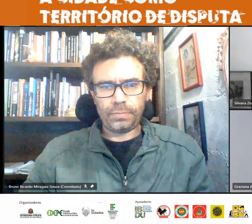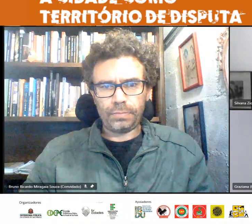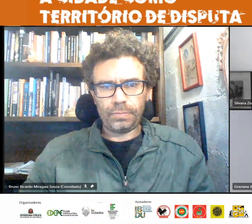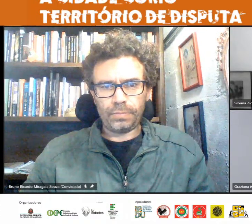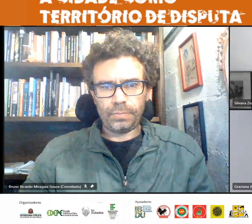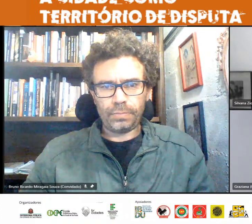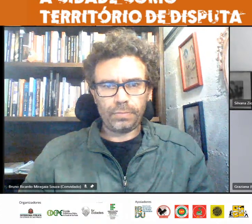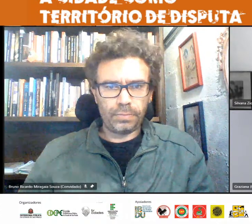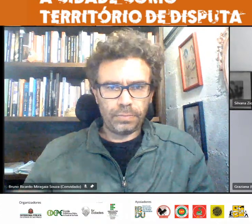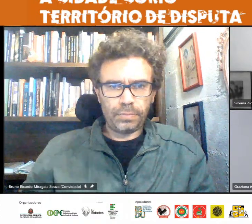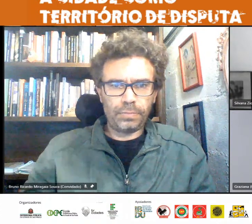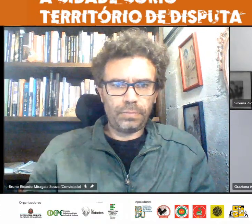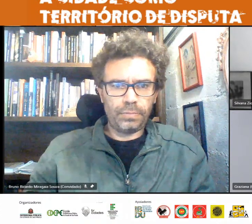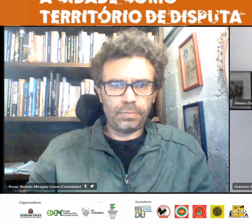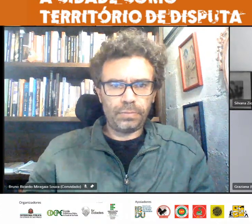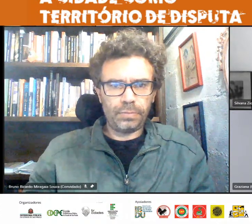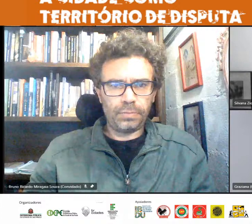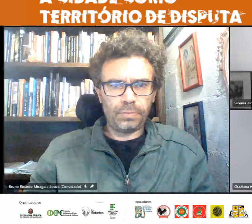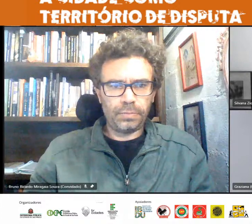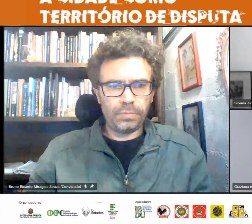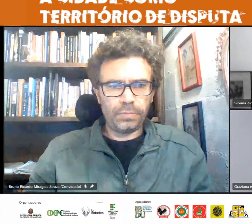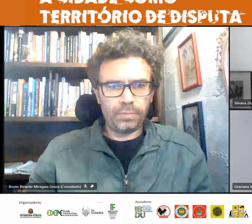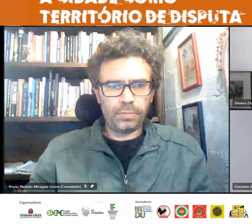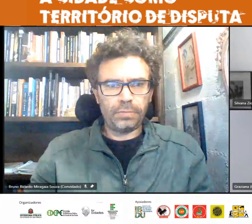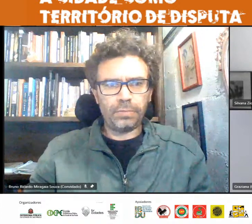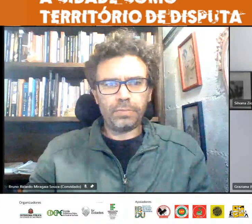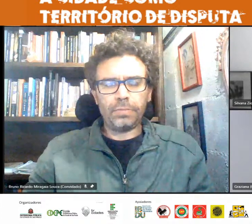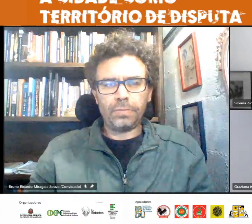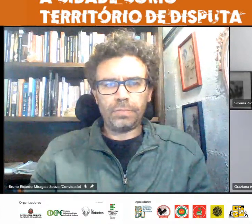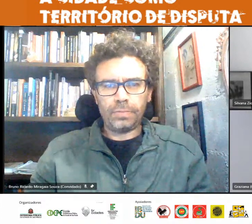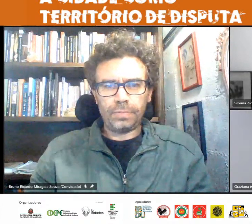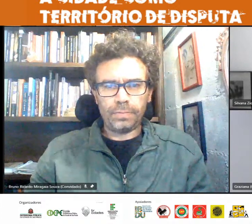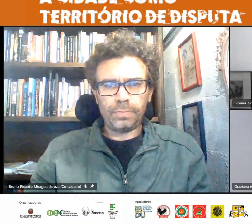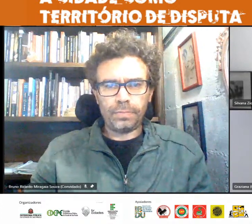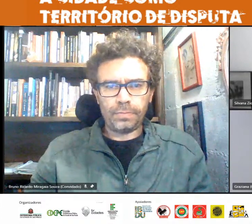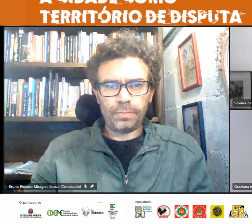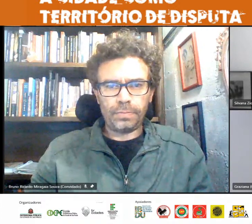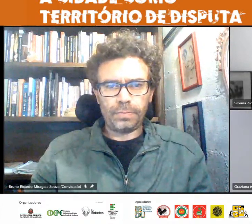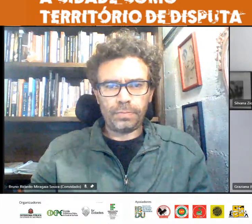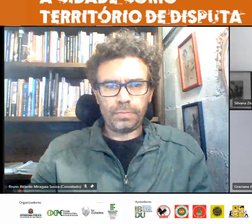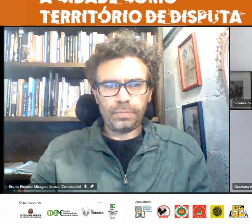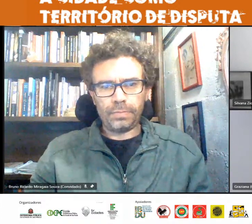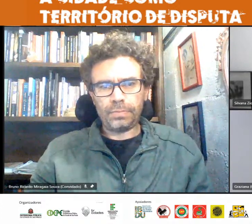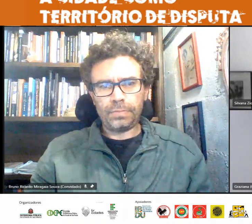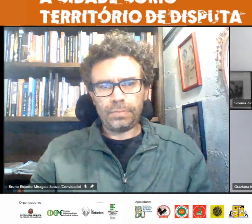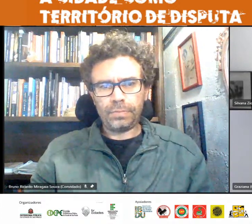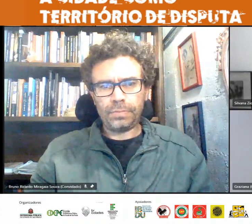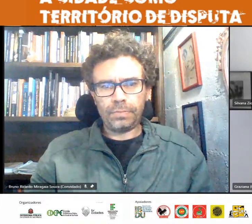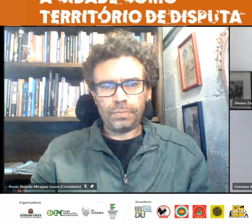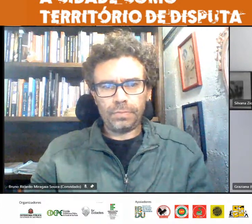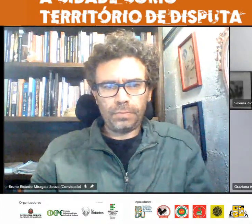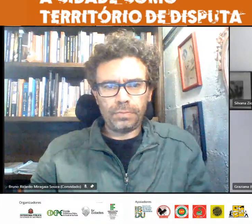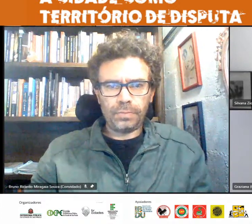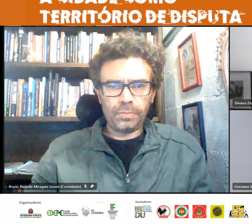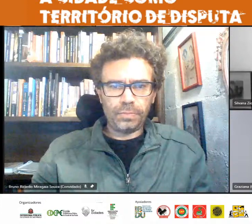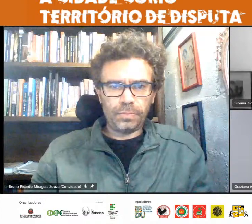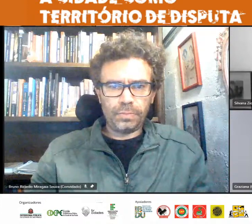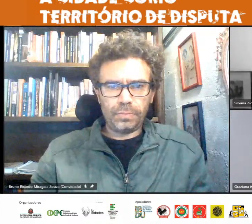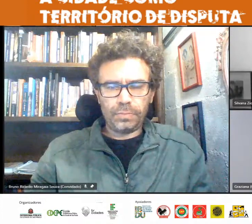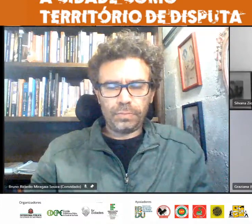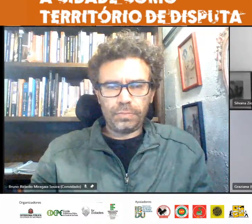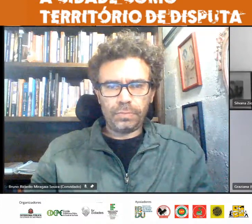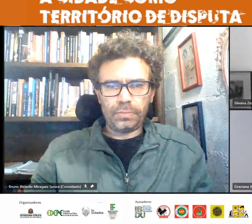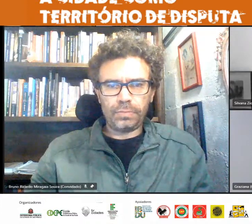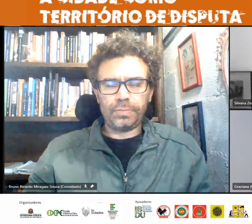temporárias as ciclovias emergenciais pouco se falou das calçadas estreitas que também provocam conglomeração